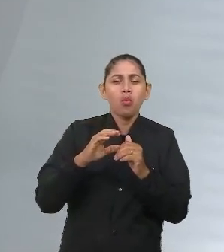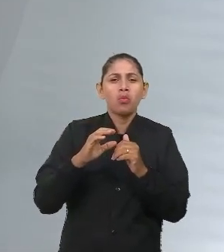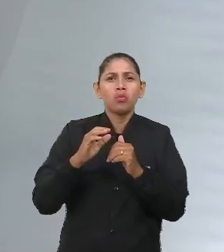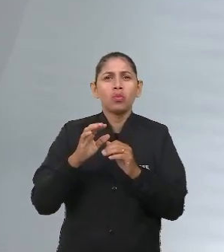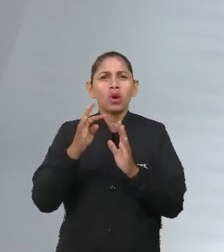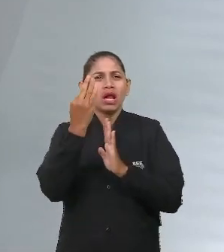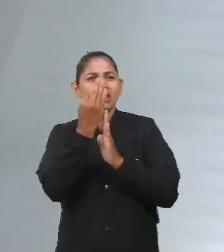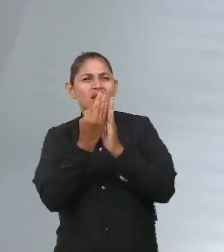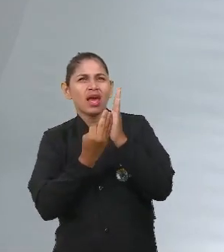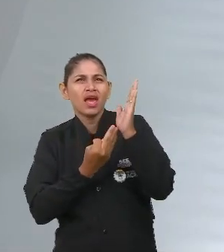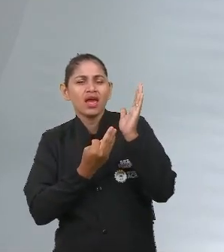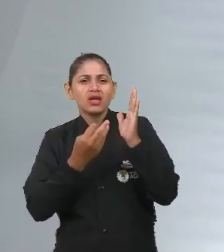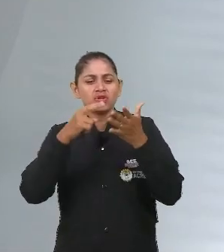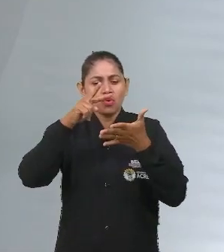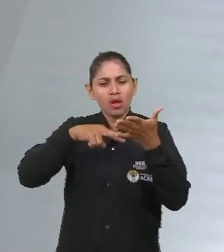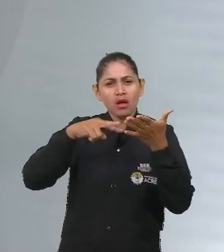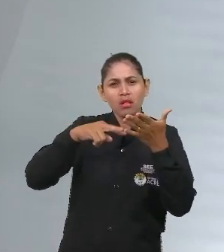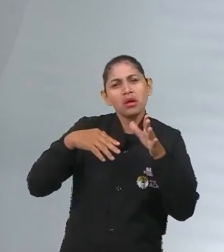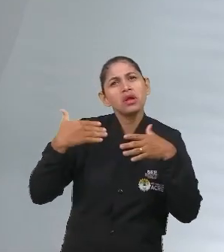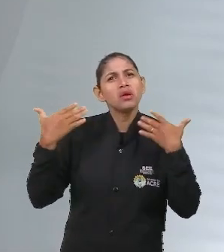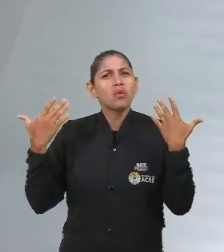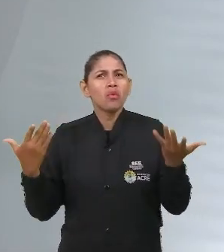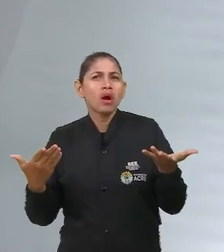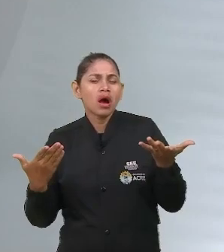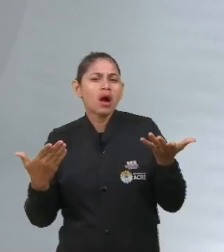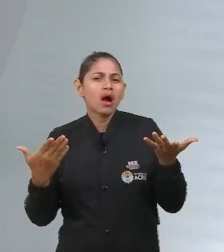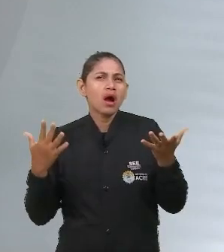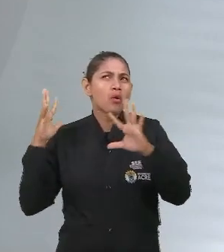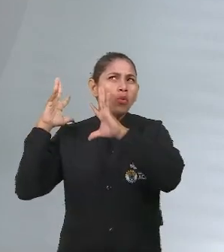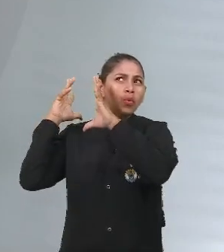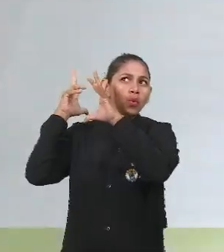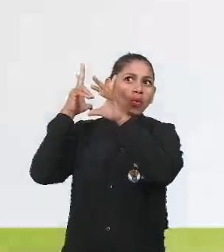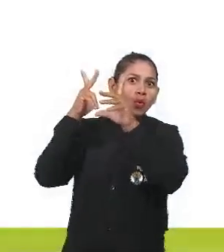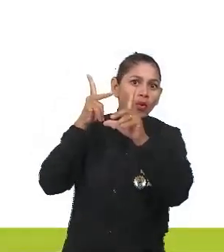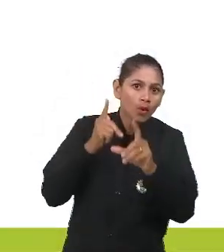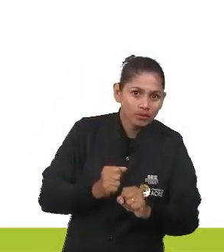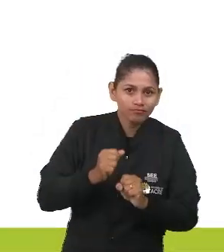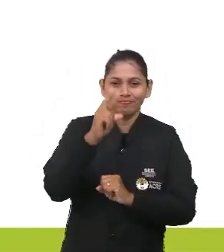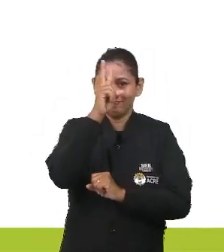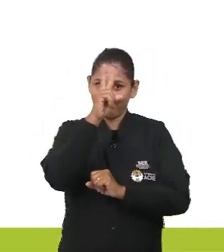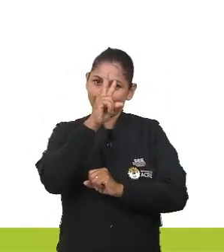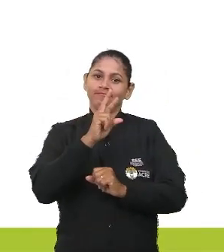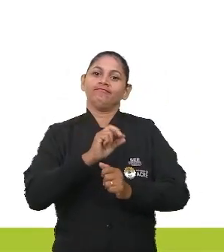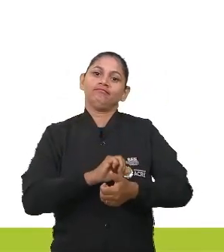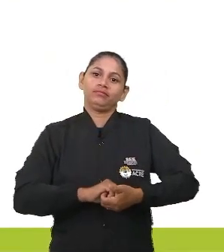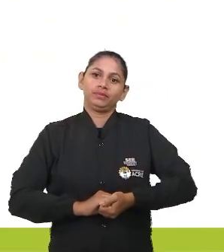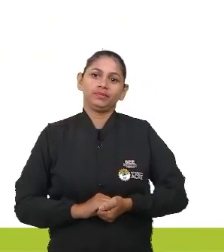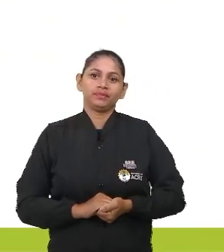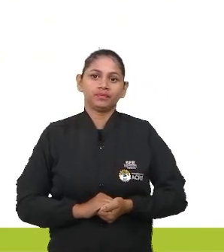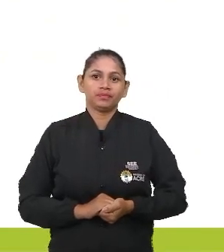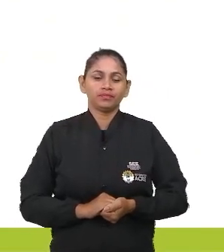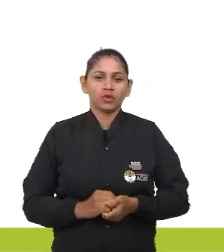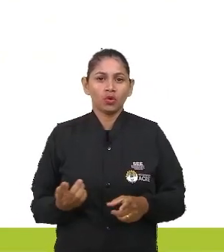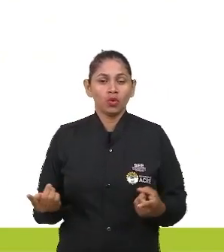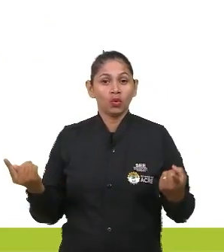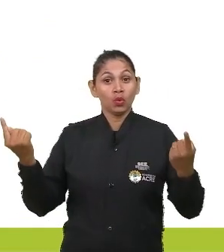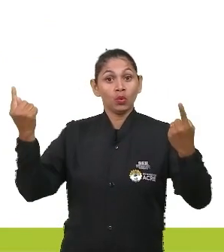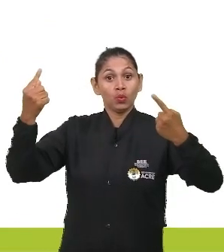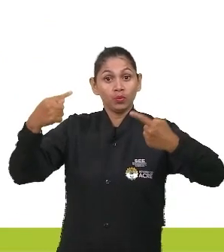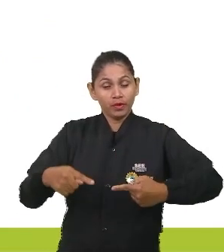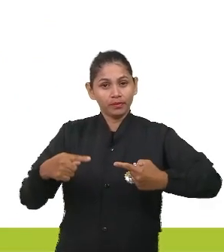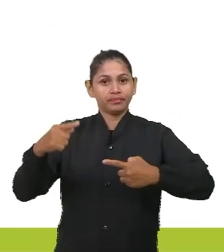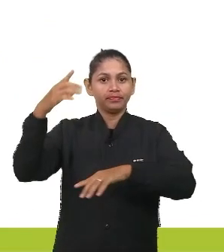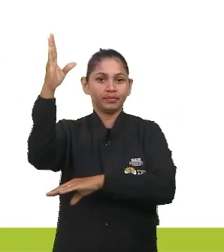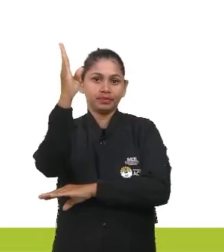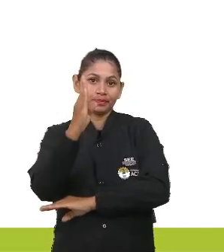Esse texto me remete a qual conhecimento que eu tenho, tá bom? Vamos lá, texto 3. Um dos grandes desafios do Brasil